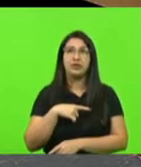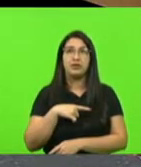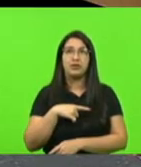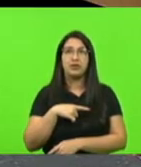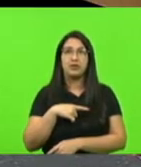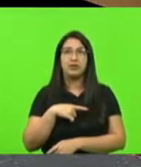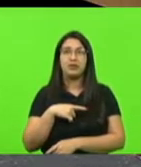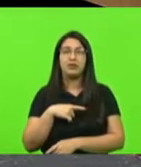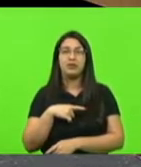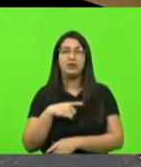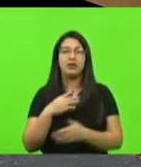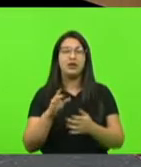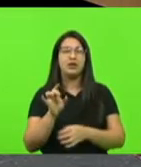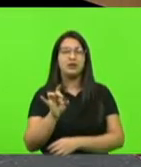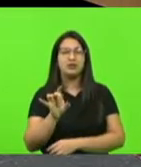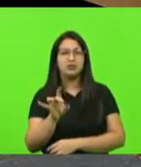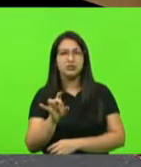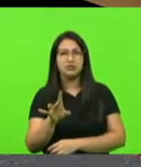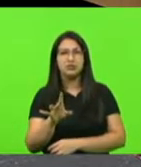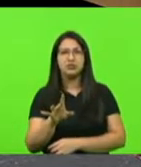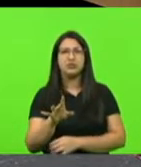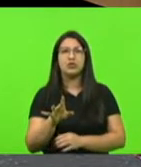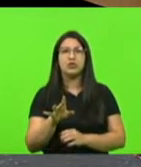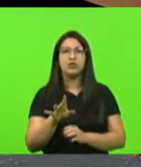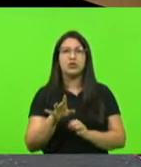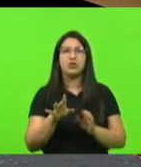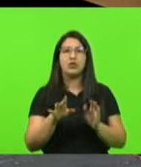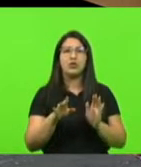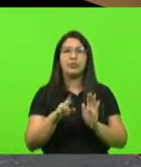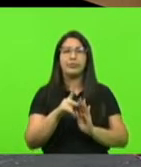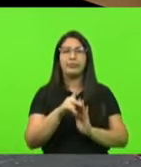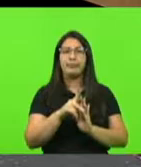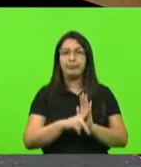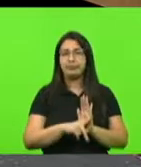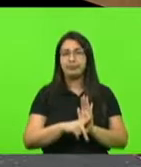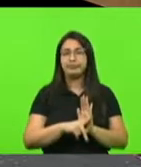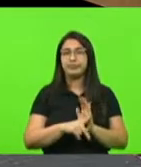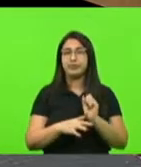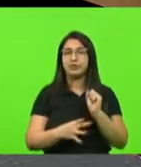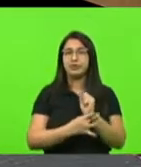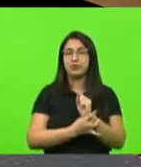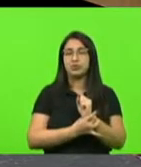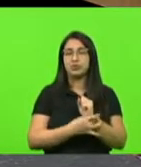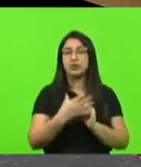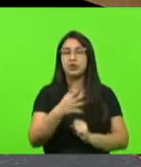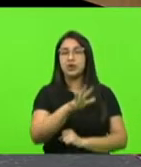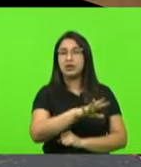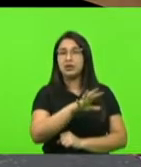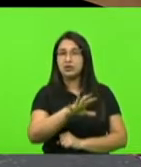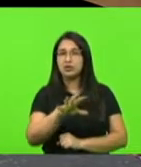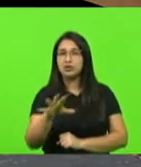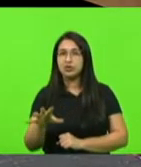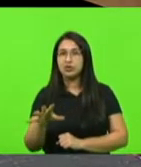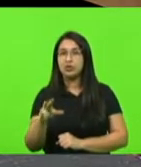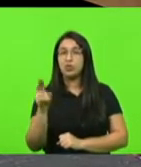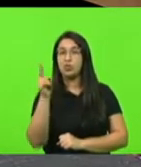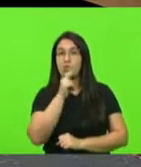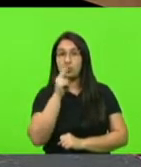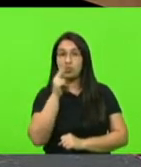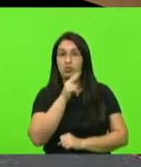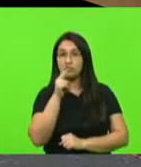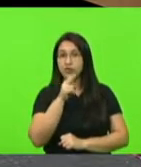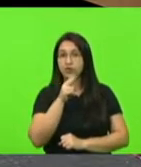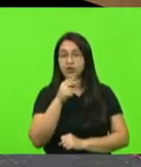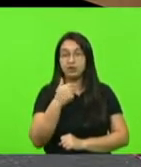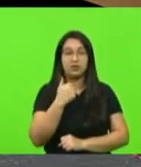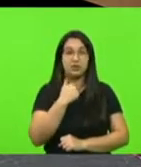sujeitas somente a protocolos de segurança. Então, se uma região está numa situação de emergência máxima, não